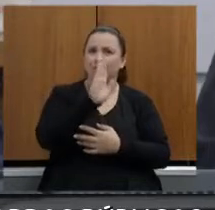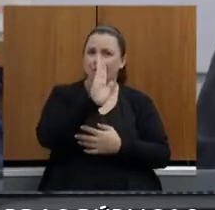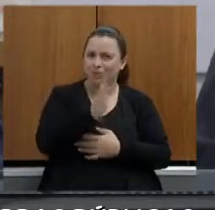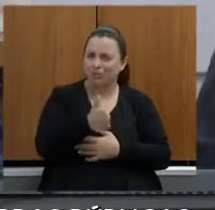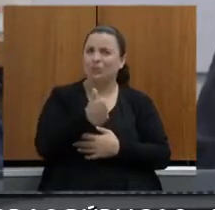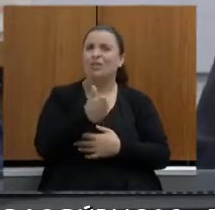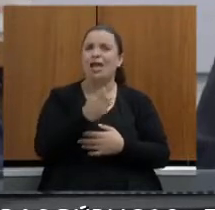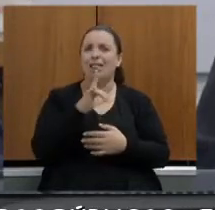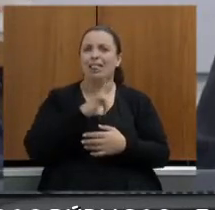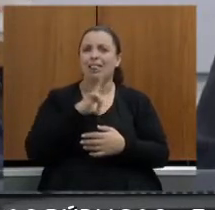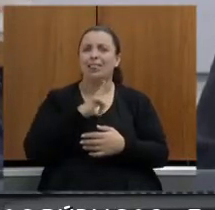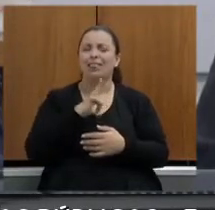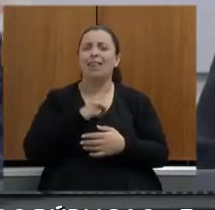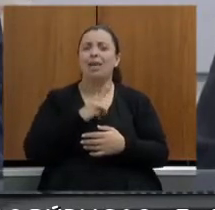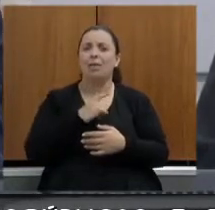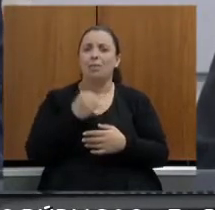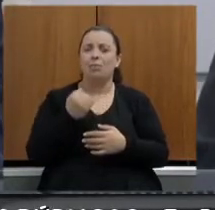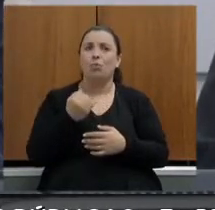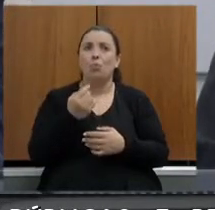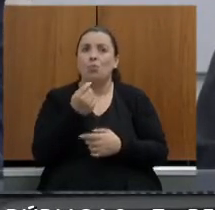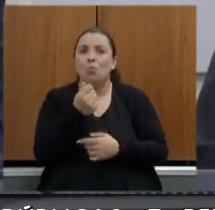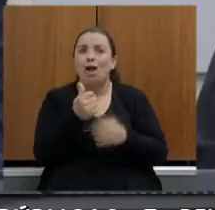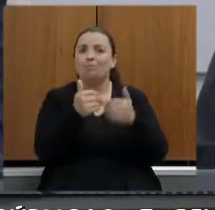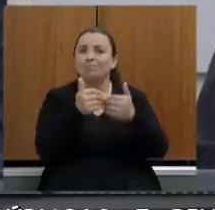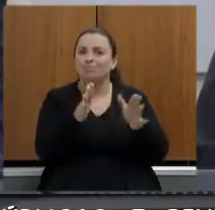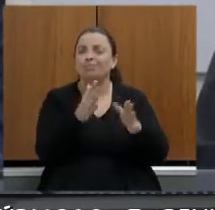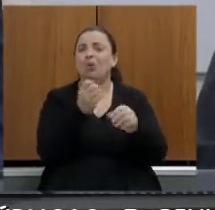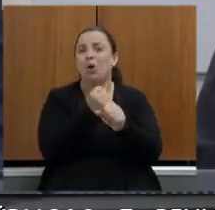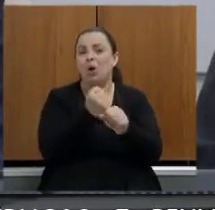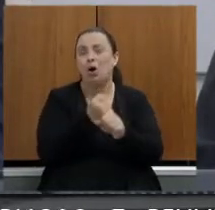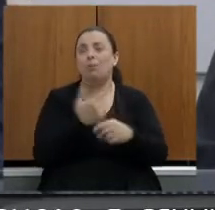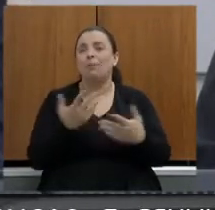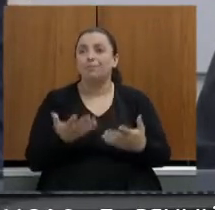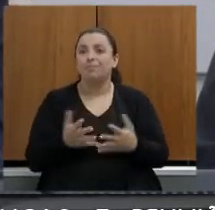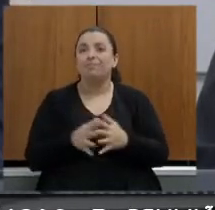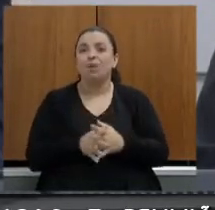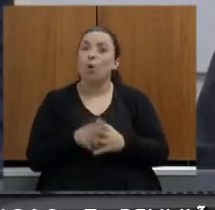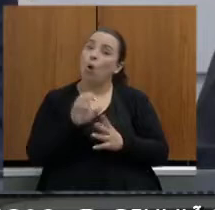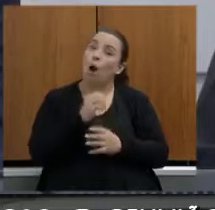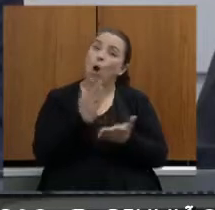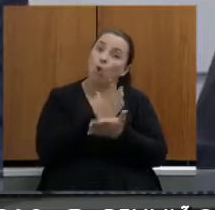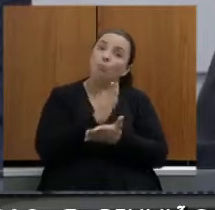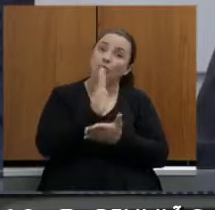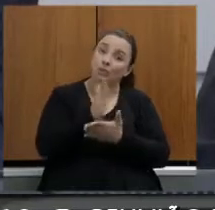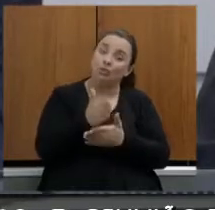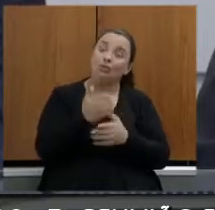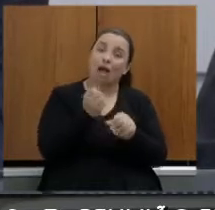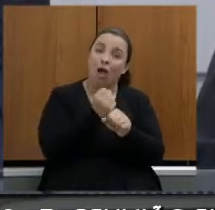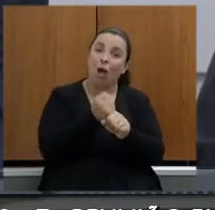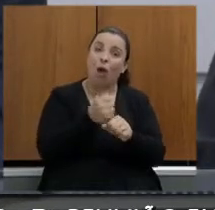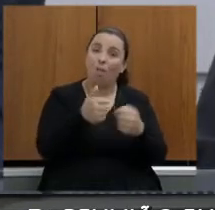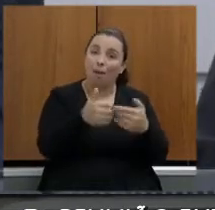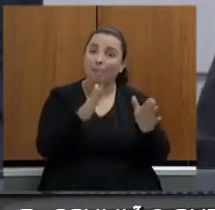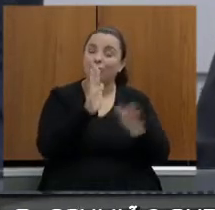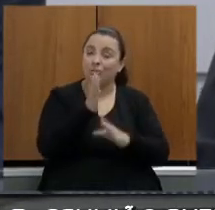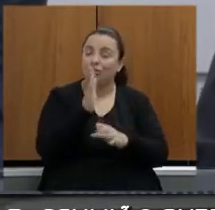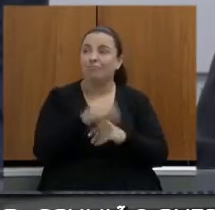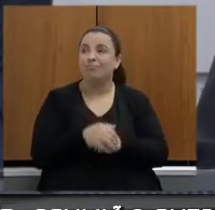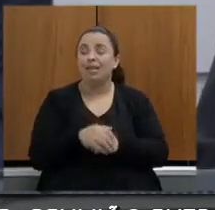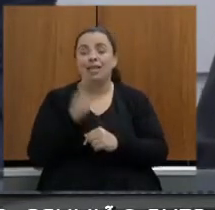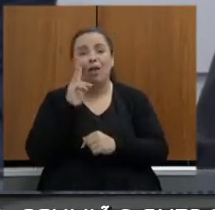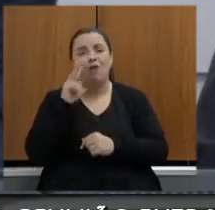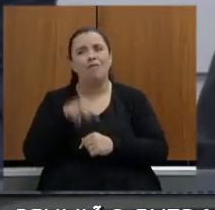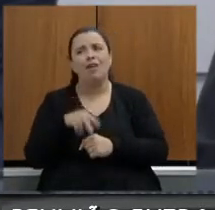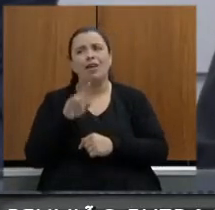encaminhamento relevante então essa priorização eu costumo dizer deputado que a gente aqui em Belo Horizonte não consegue olhar